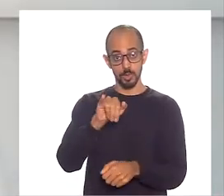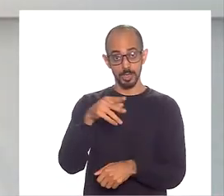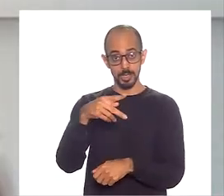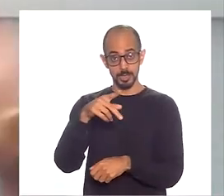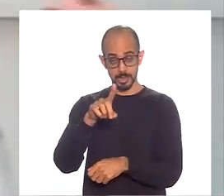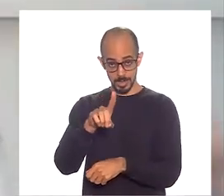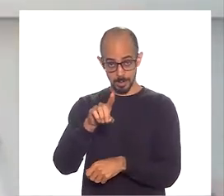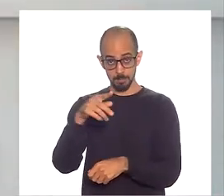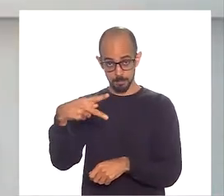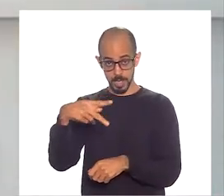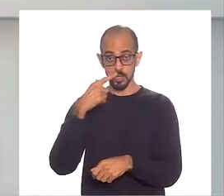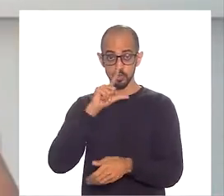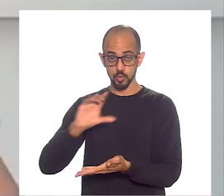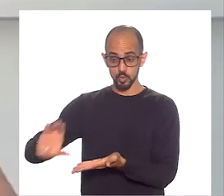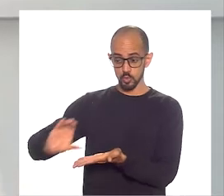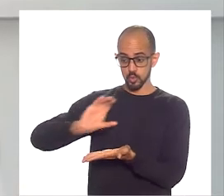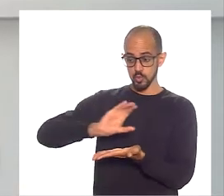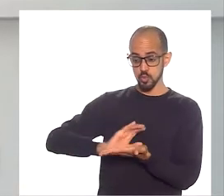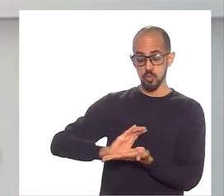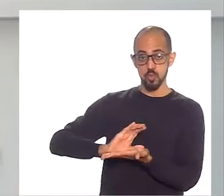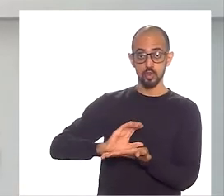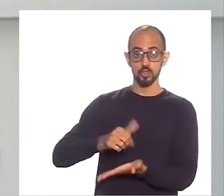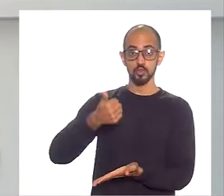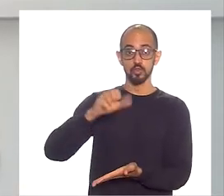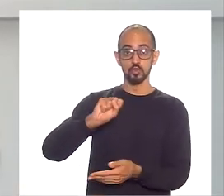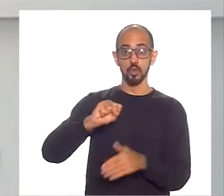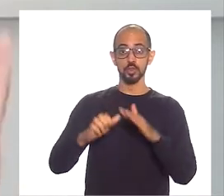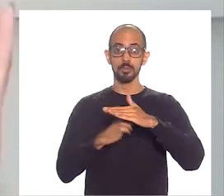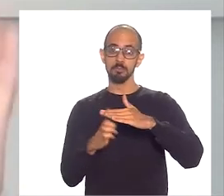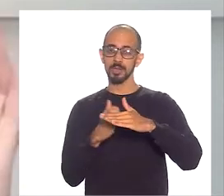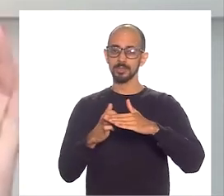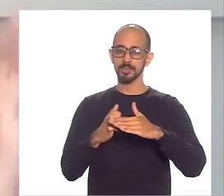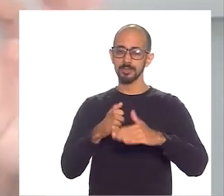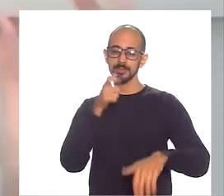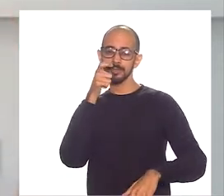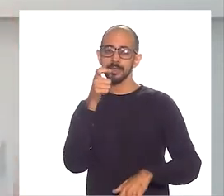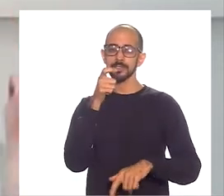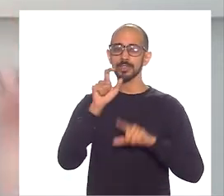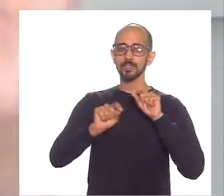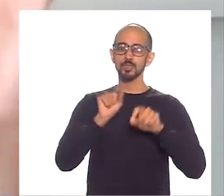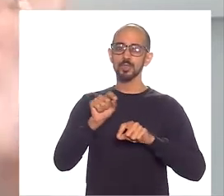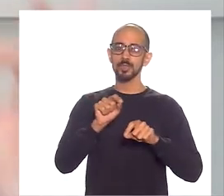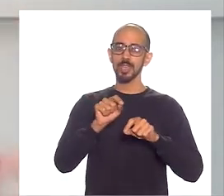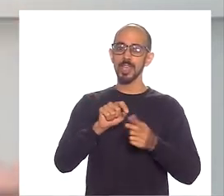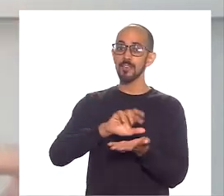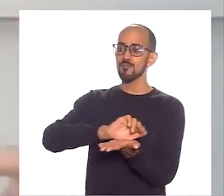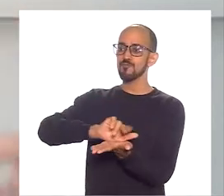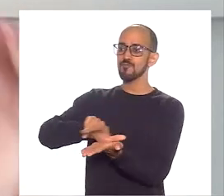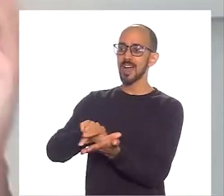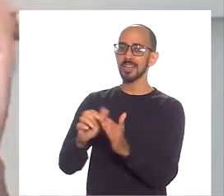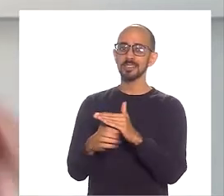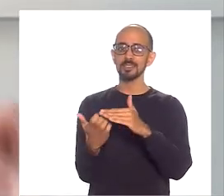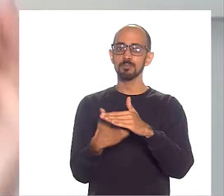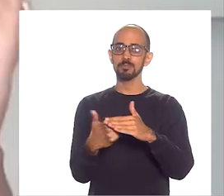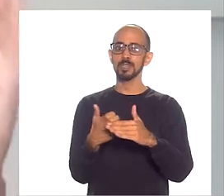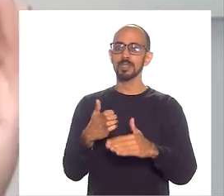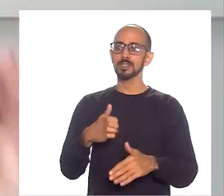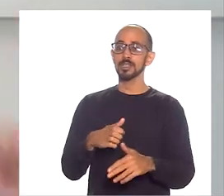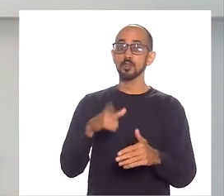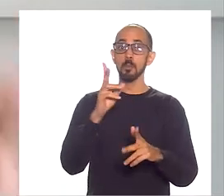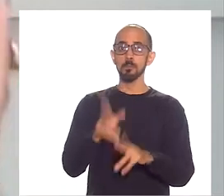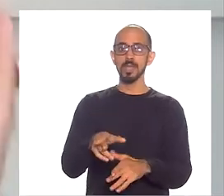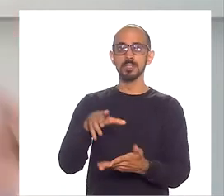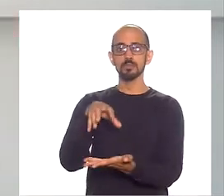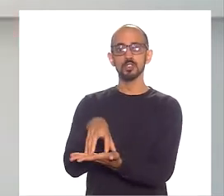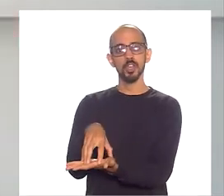monetário de 18 empresas, e o mais interessante, 18 empresas do mesmo segmento concorrente, mas todas de